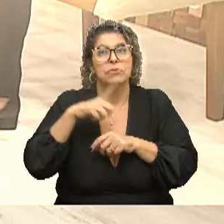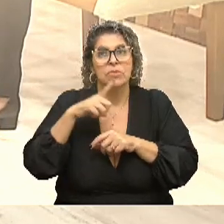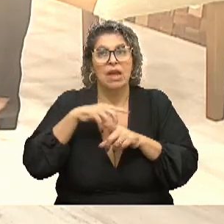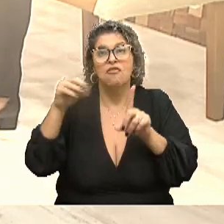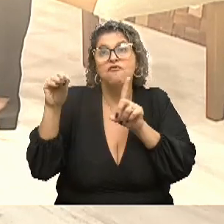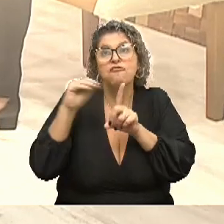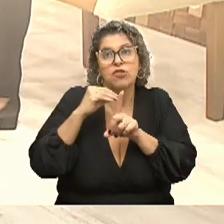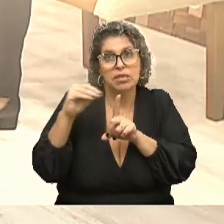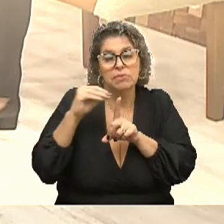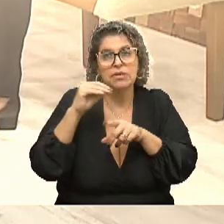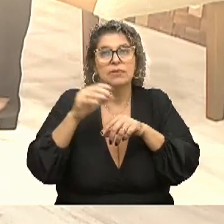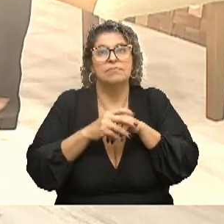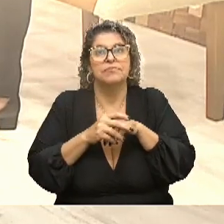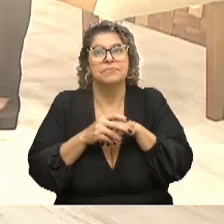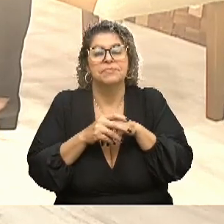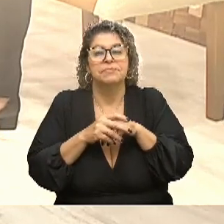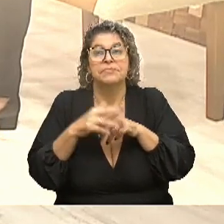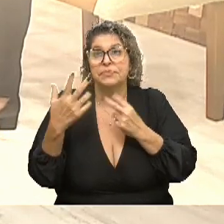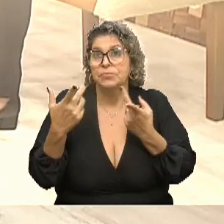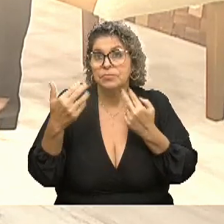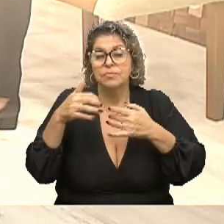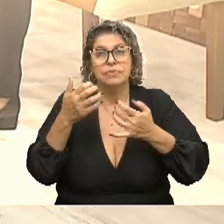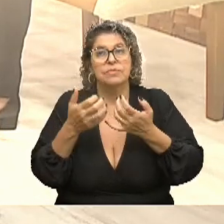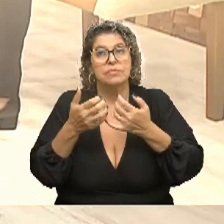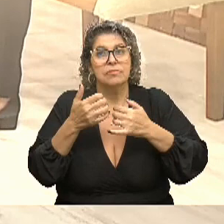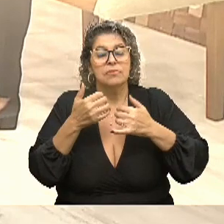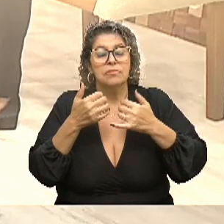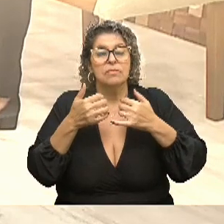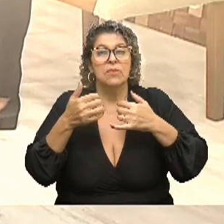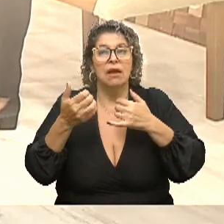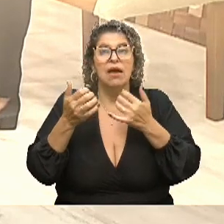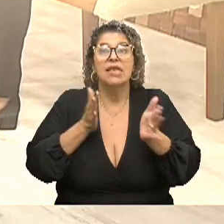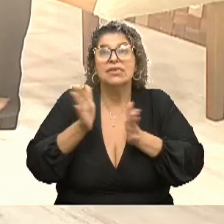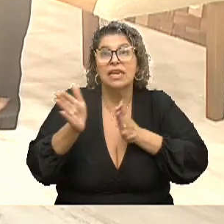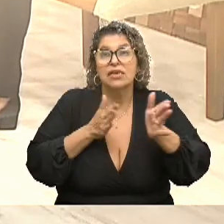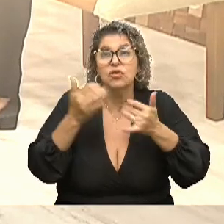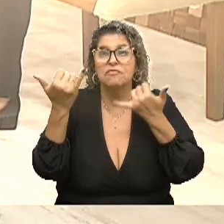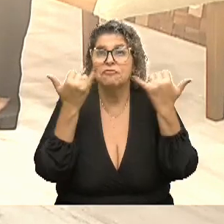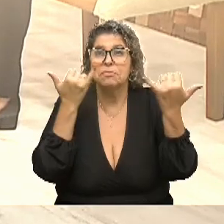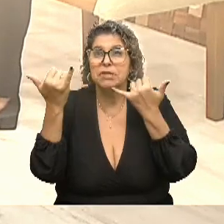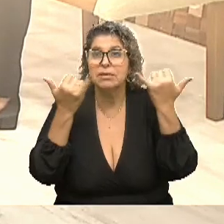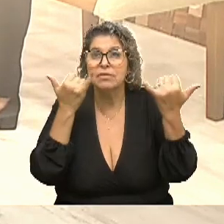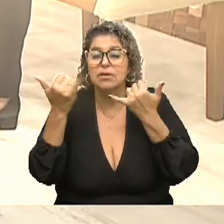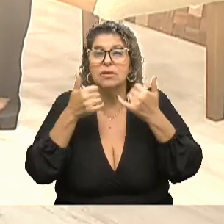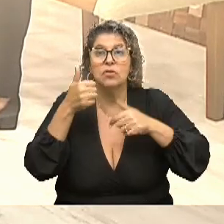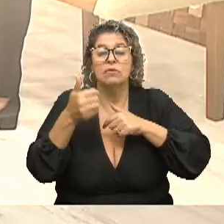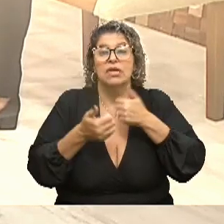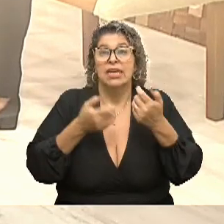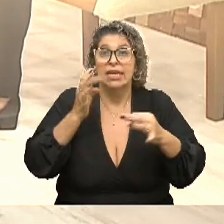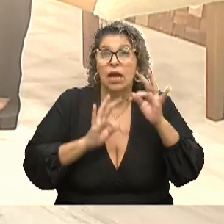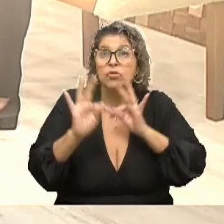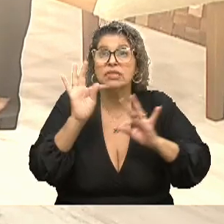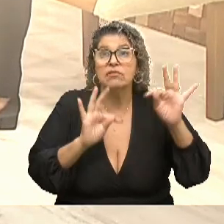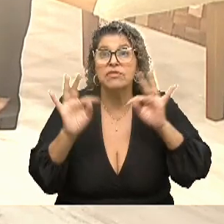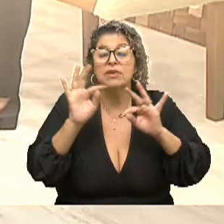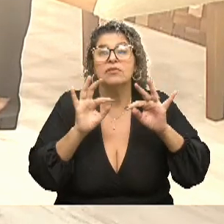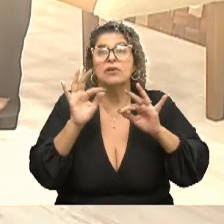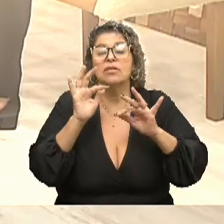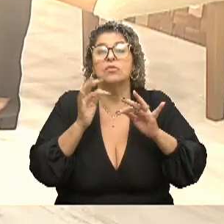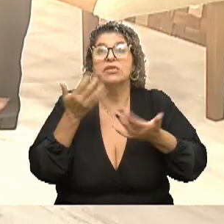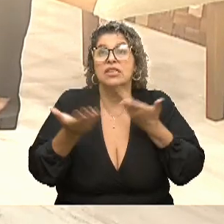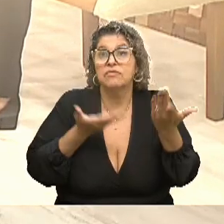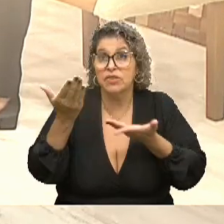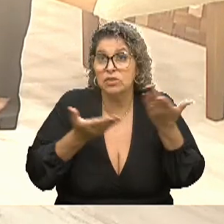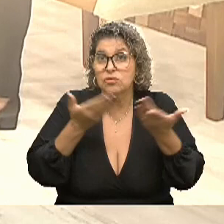vulnerabilidade. A mesma situação de acesso à informação, de acesso à comunicação e aos serviços. Isso ainda falta um pouco